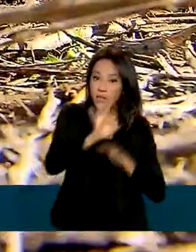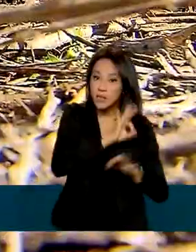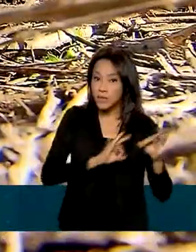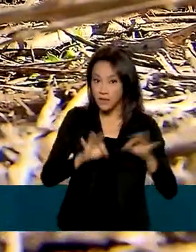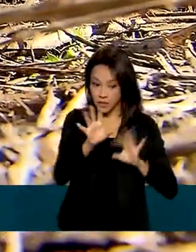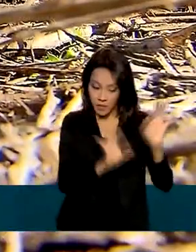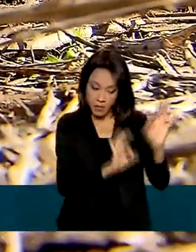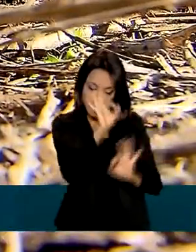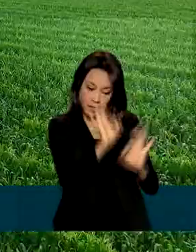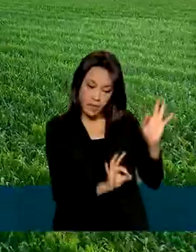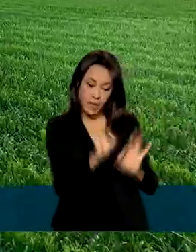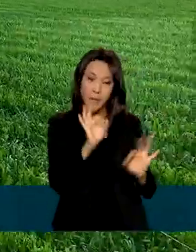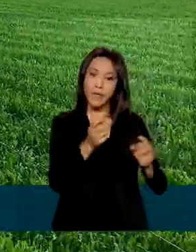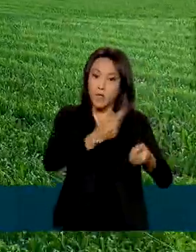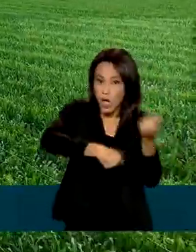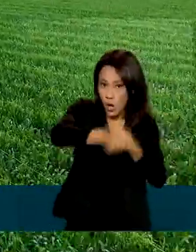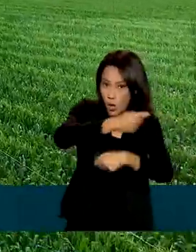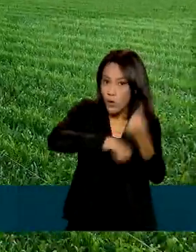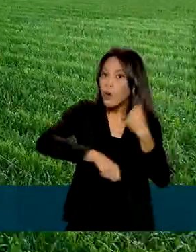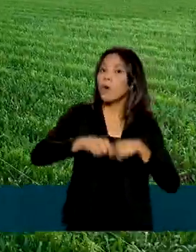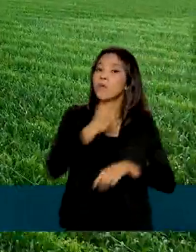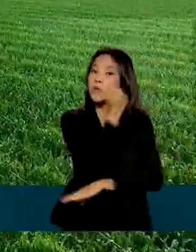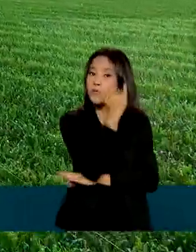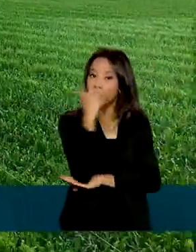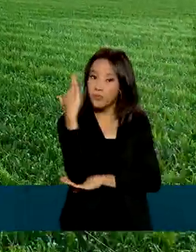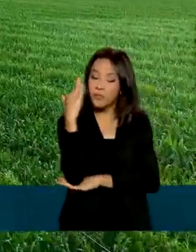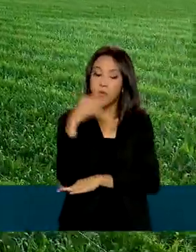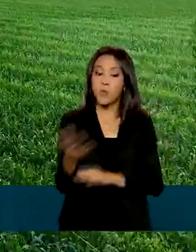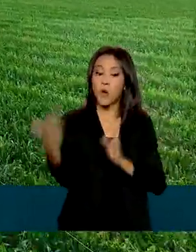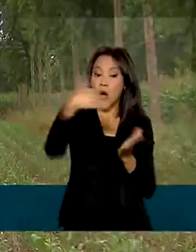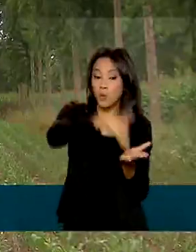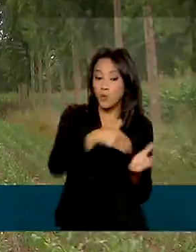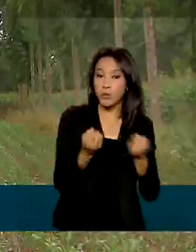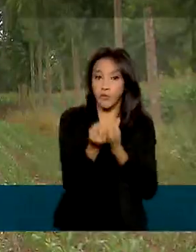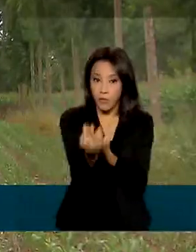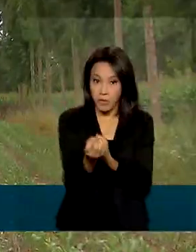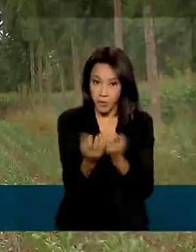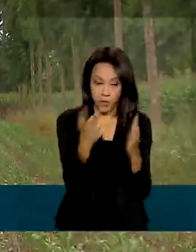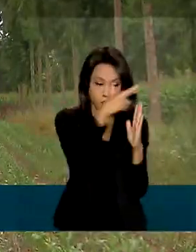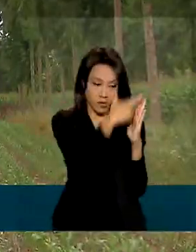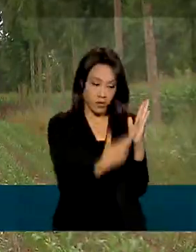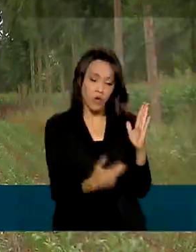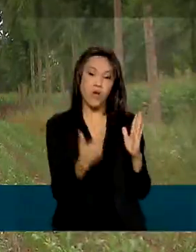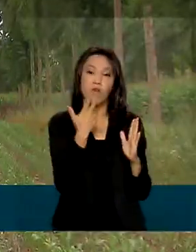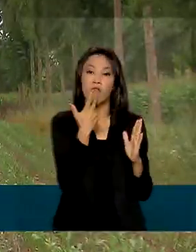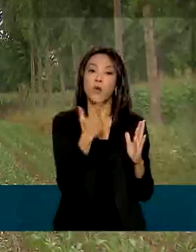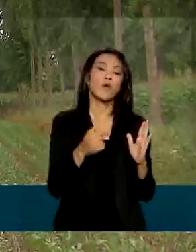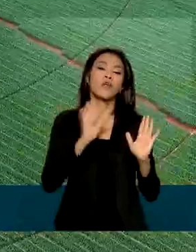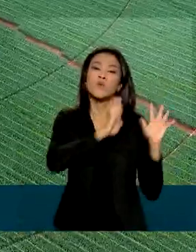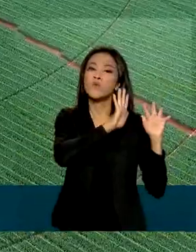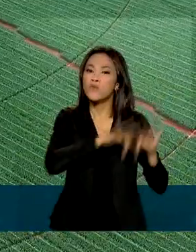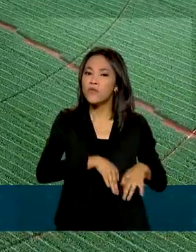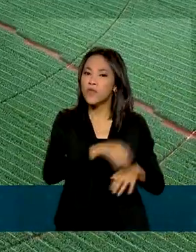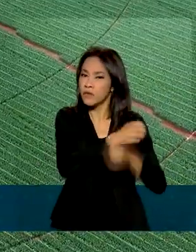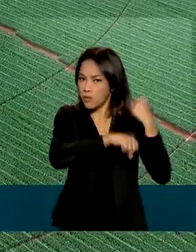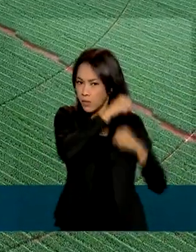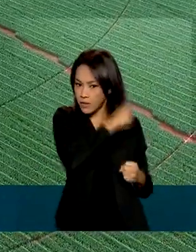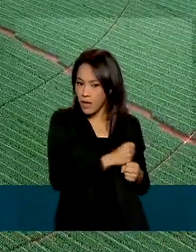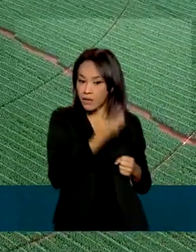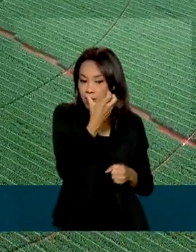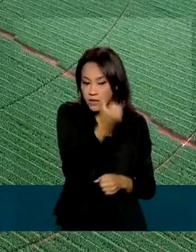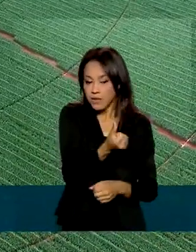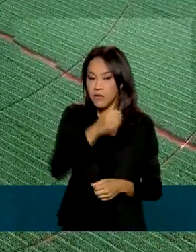e econômico. O último Boletim do Serviço Florestal registrou que no final de 2021, 6 milhões